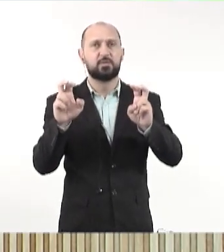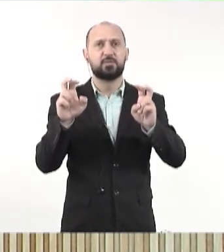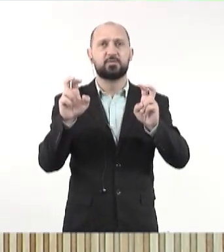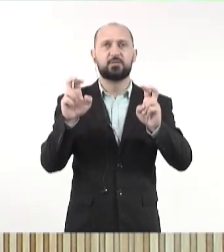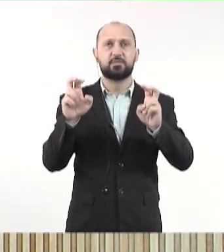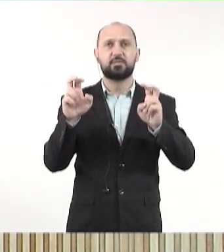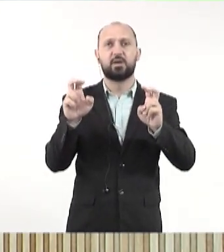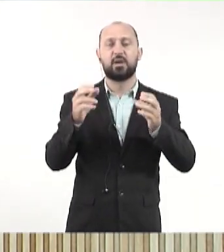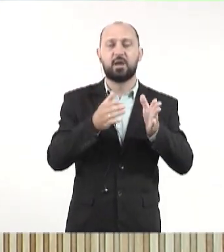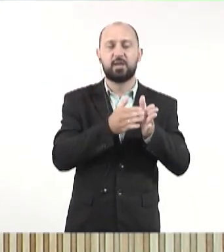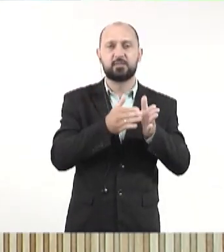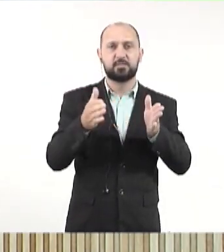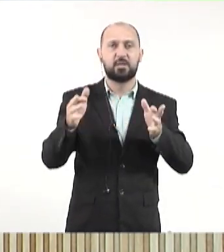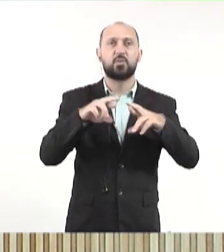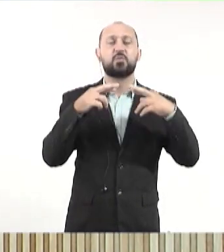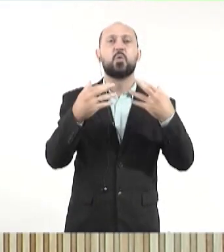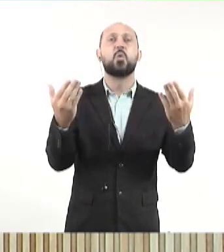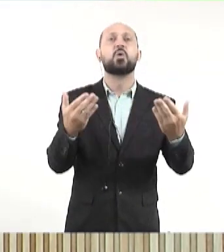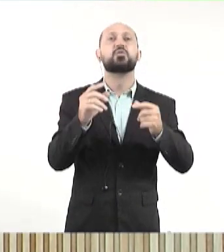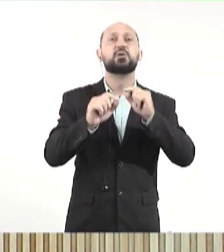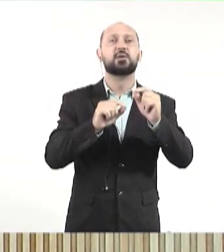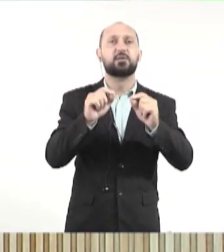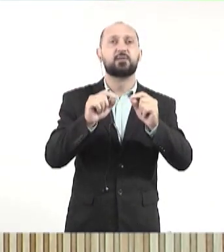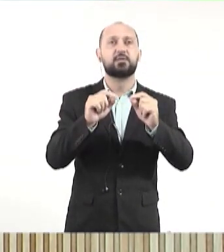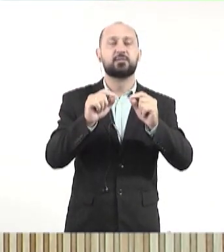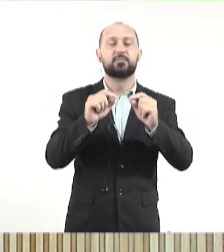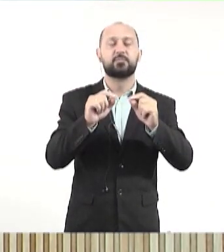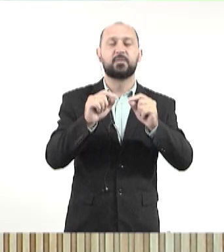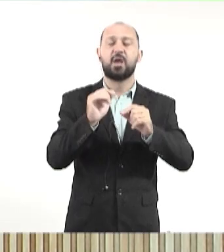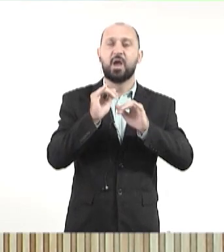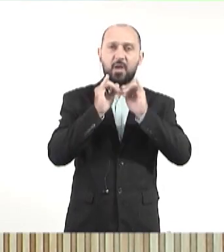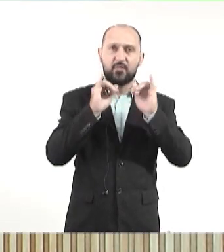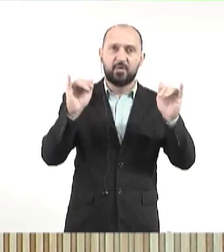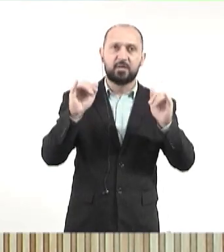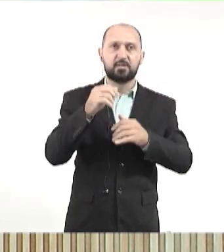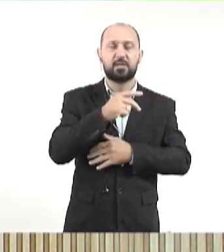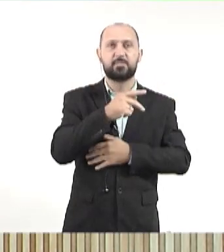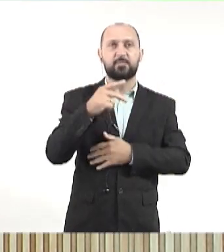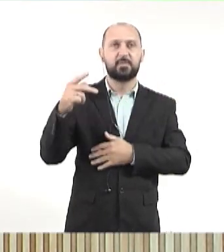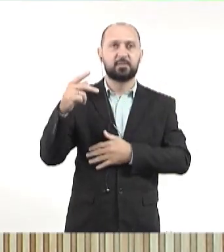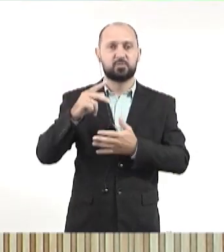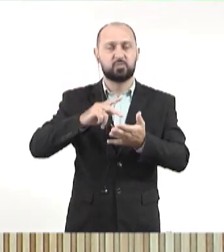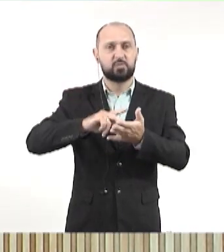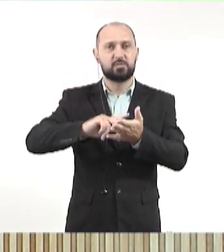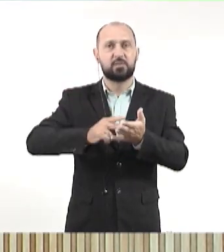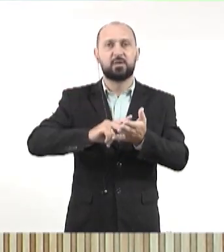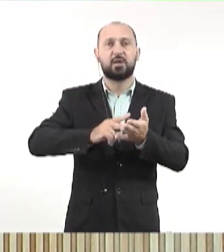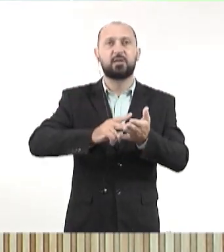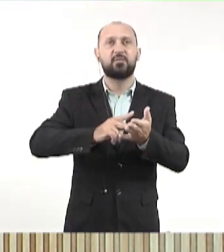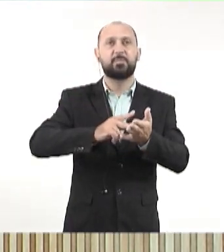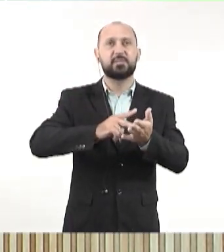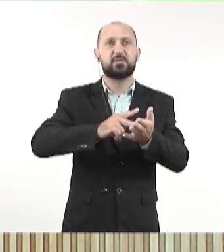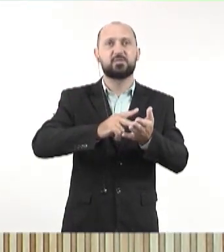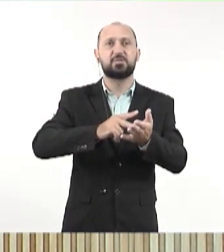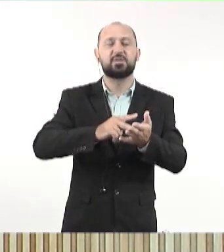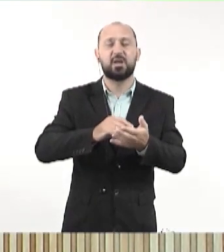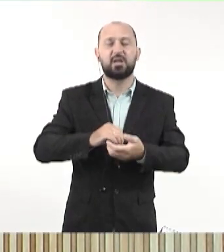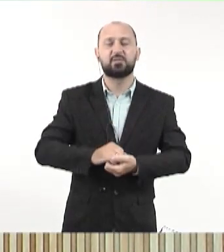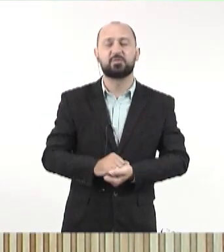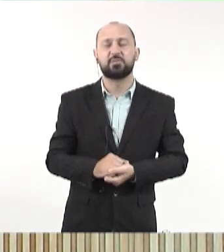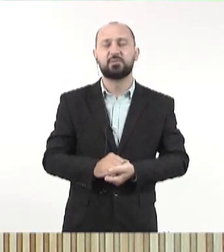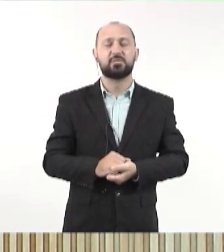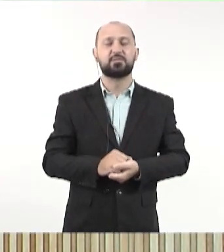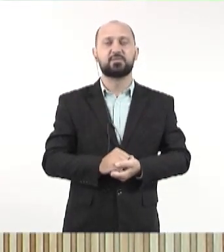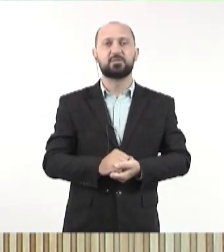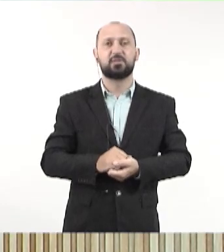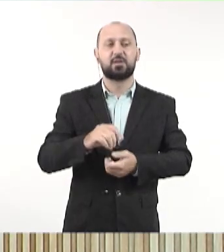predominou durante a sessão de hoje, que é um pronunciamento da presidente do Sindicato dos Servidores da Assembleia Legislativa